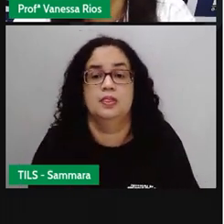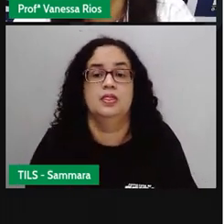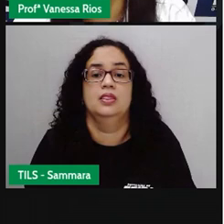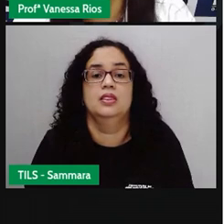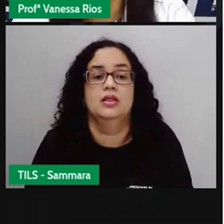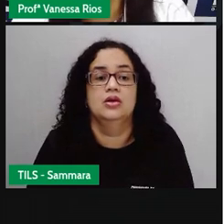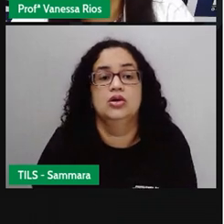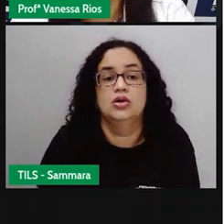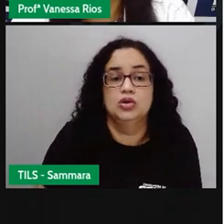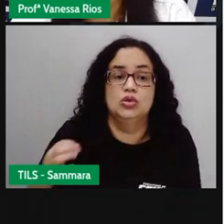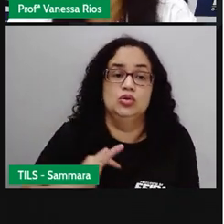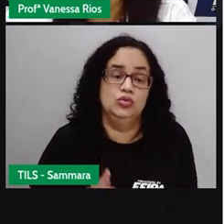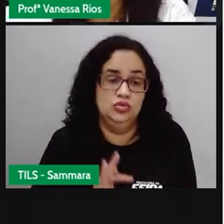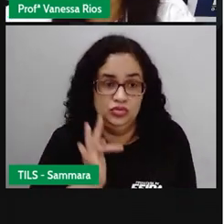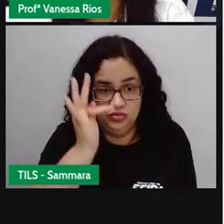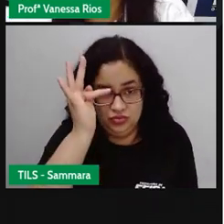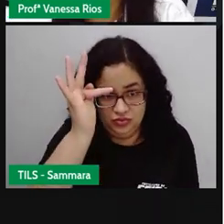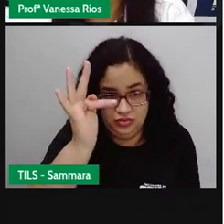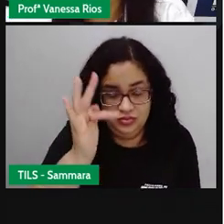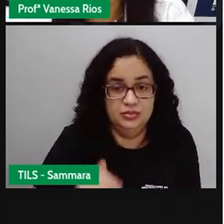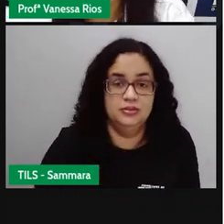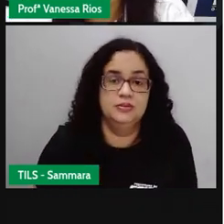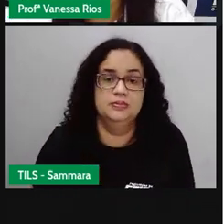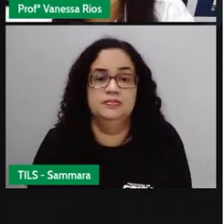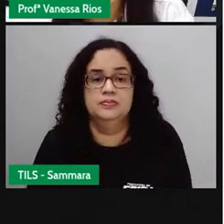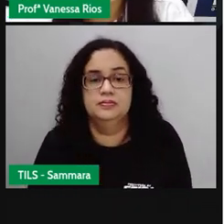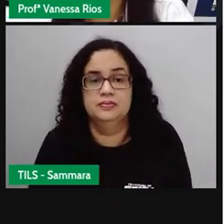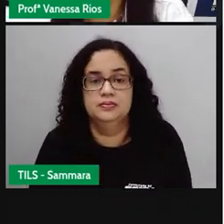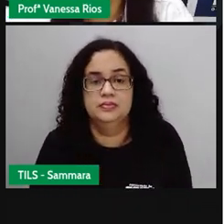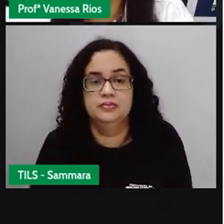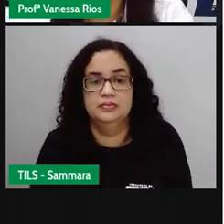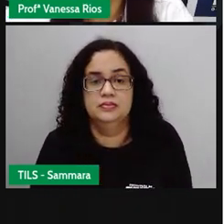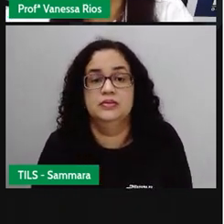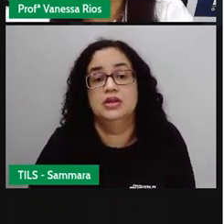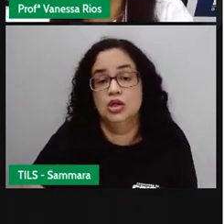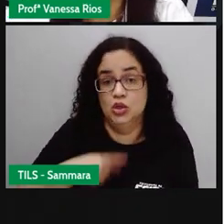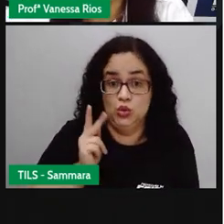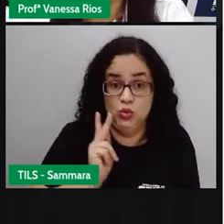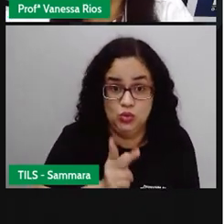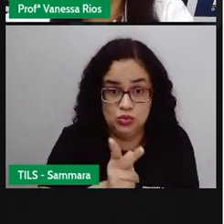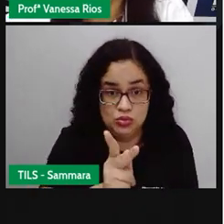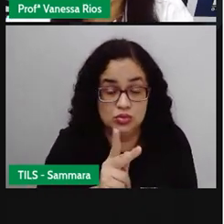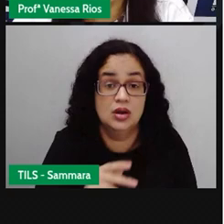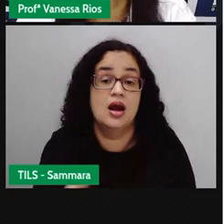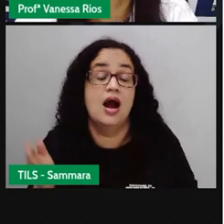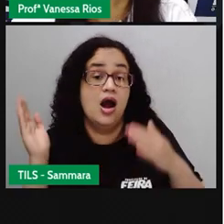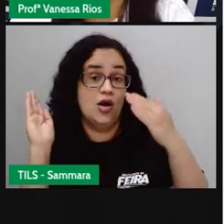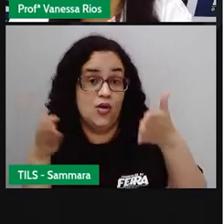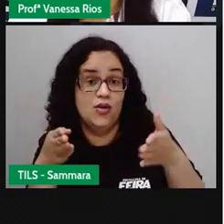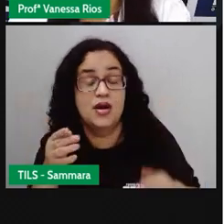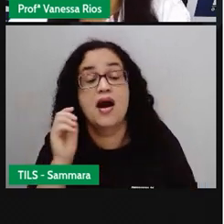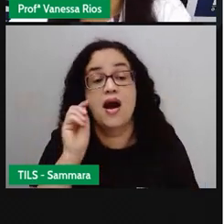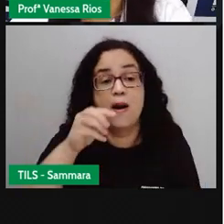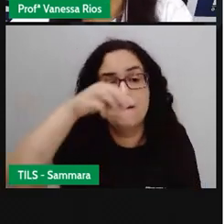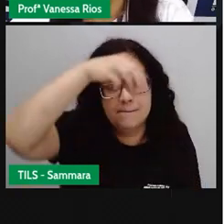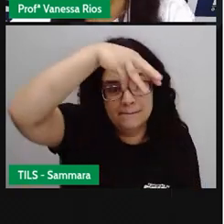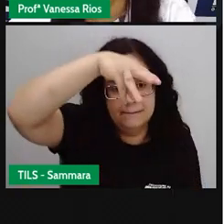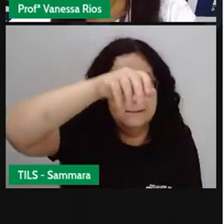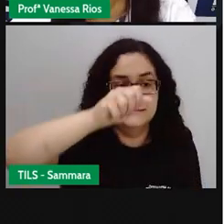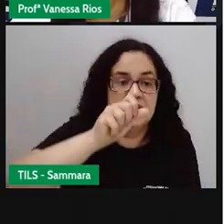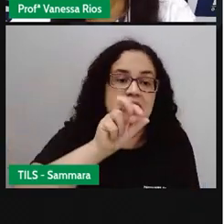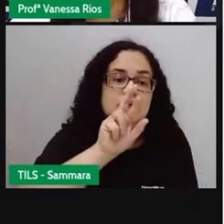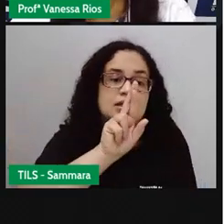do futuro. E a gente continua. Agora, quem apareceu foi Marina.